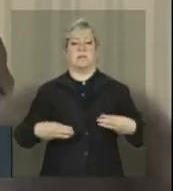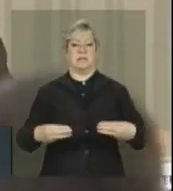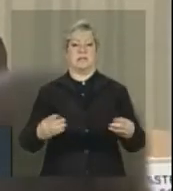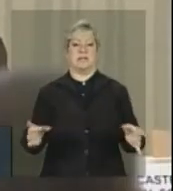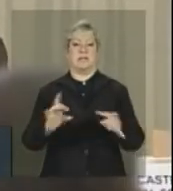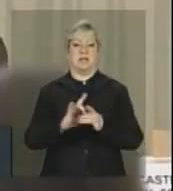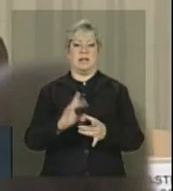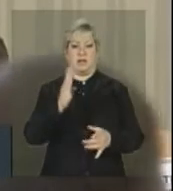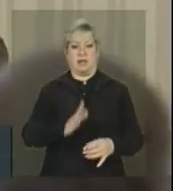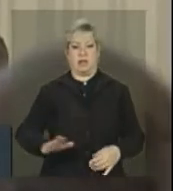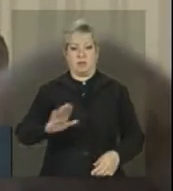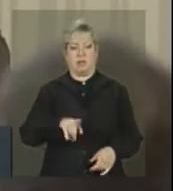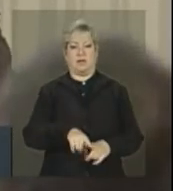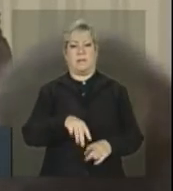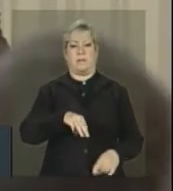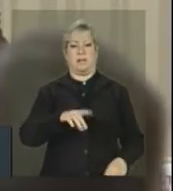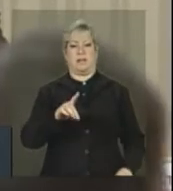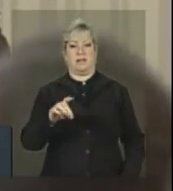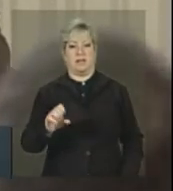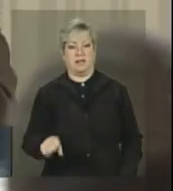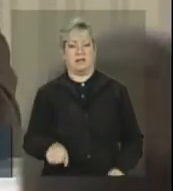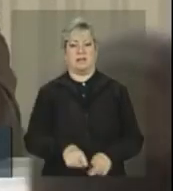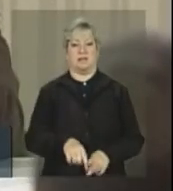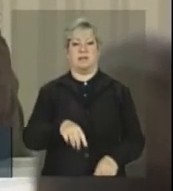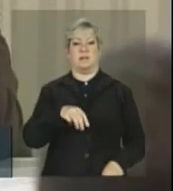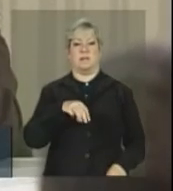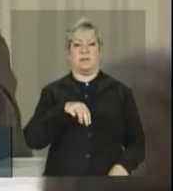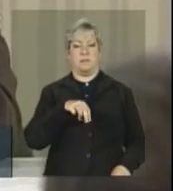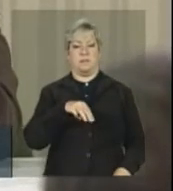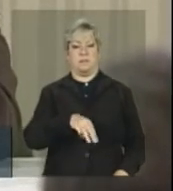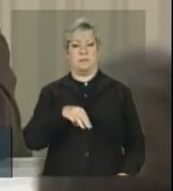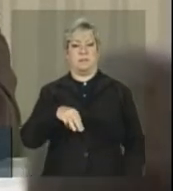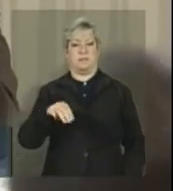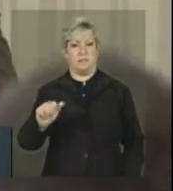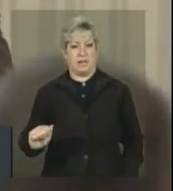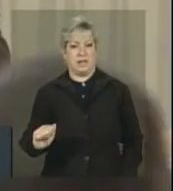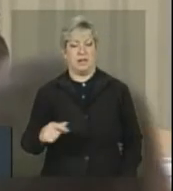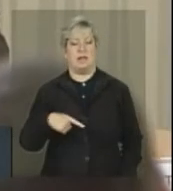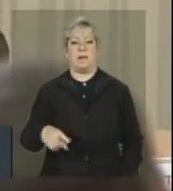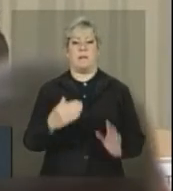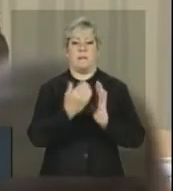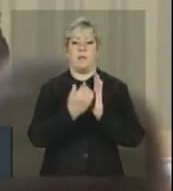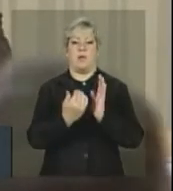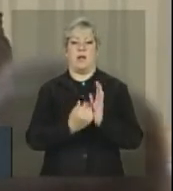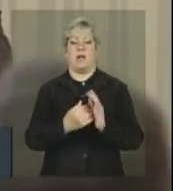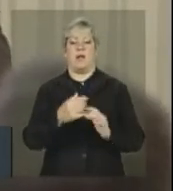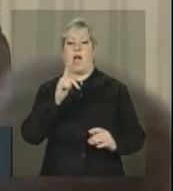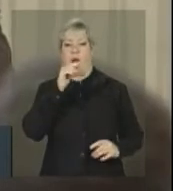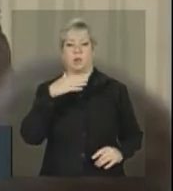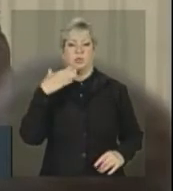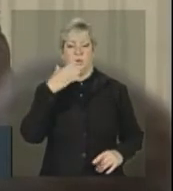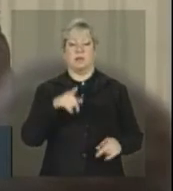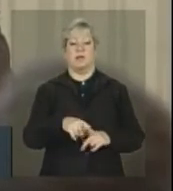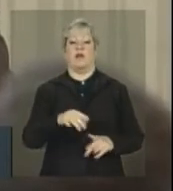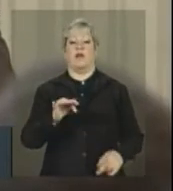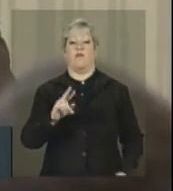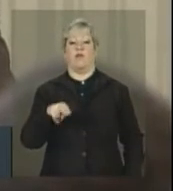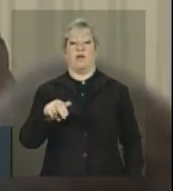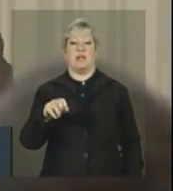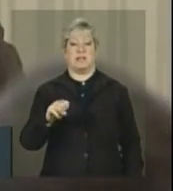do Ministério do Desenvolvimento Social, do Ministério do Meio Ambiente, com seu programa Água Doce, a FUNASA, o Banco do